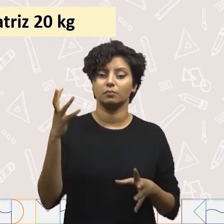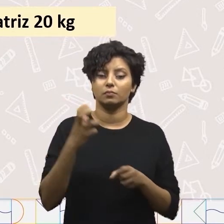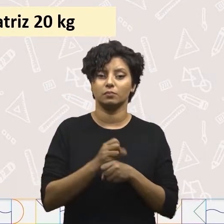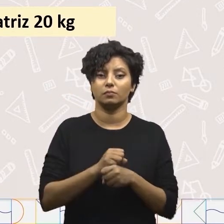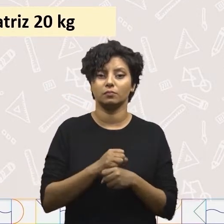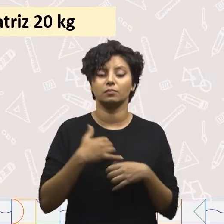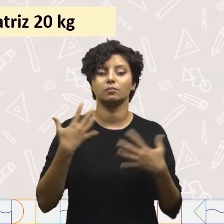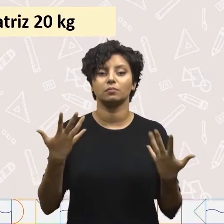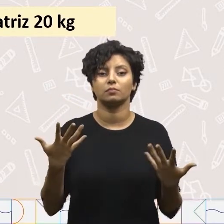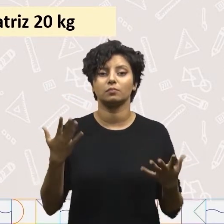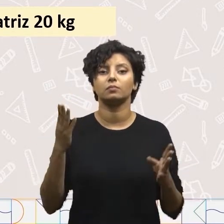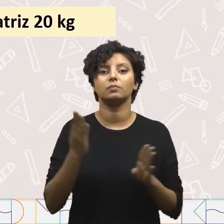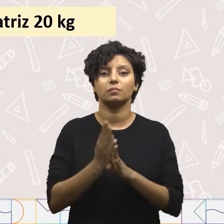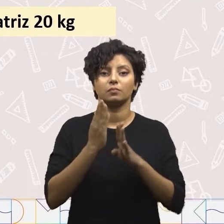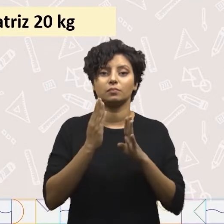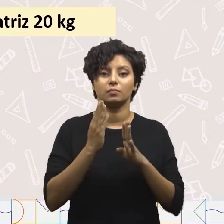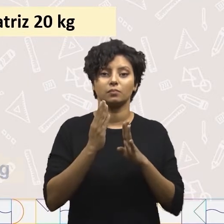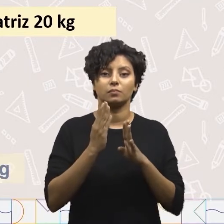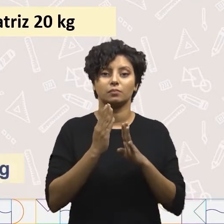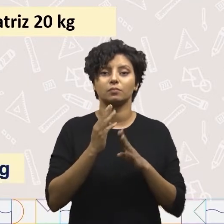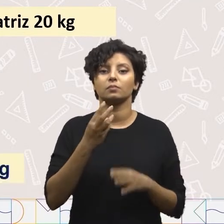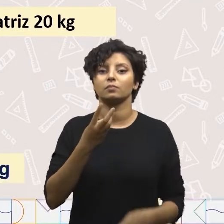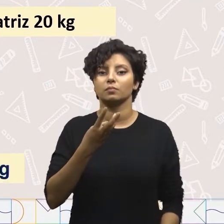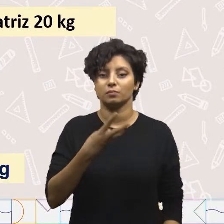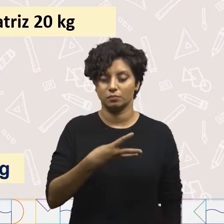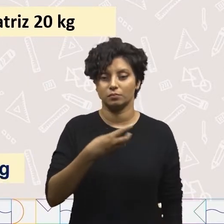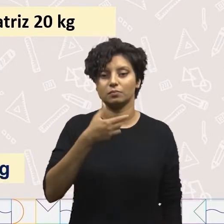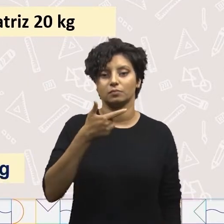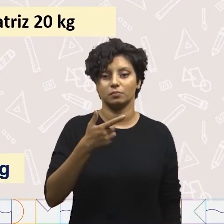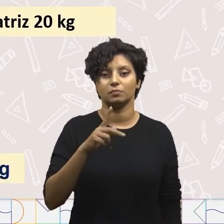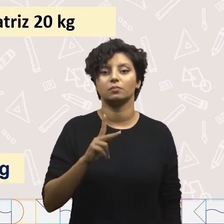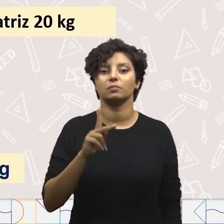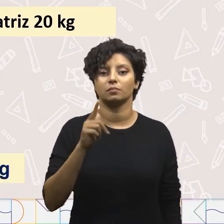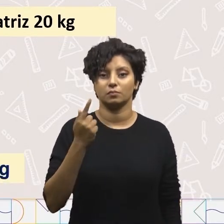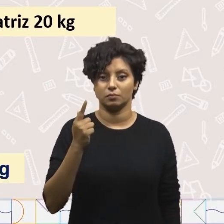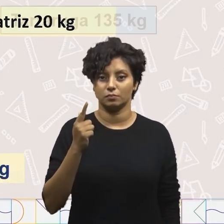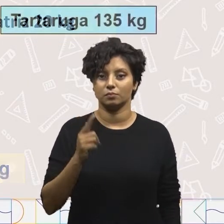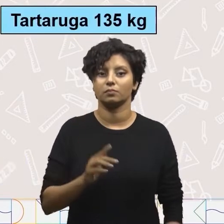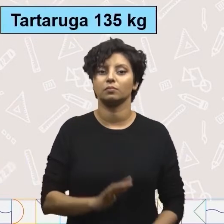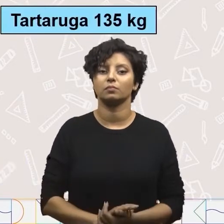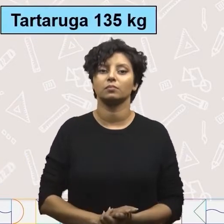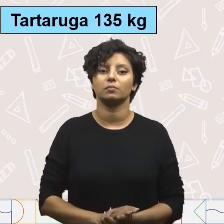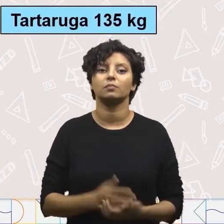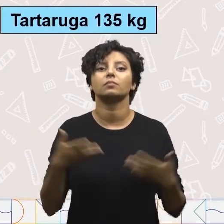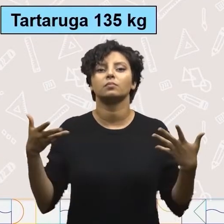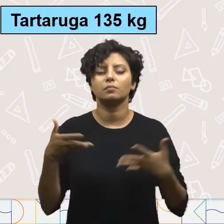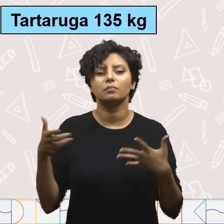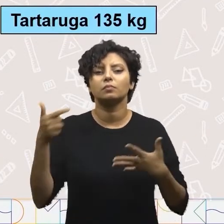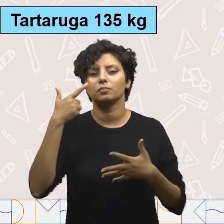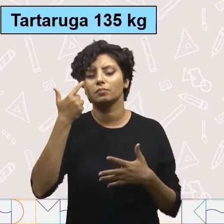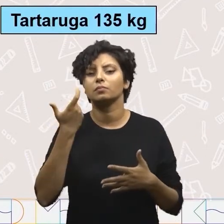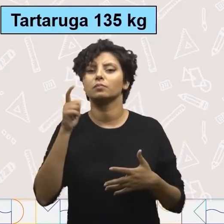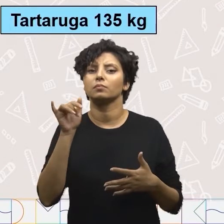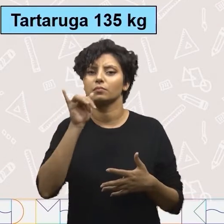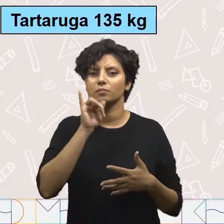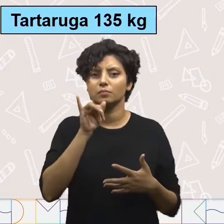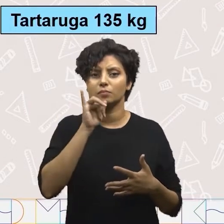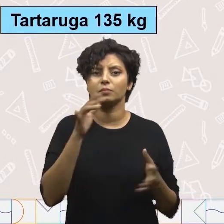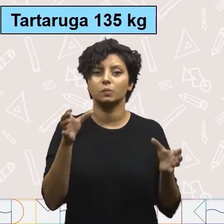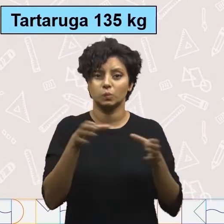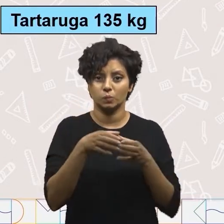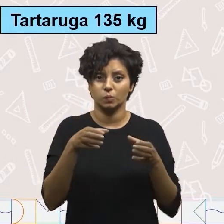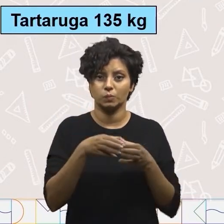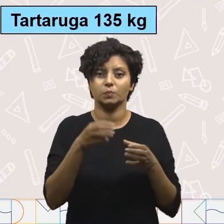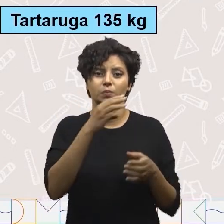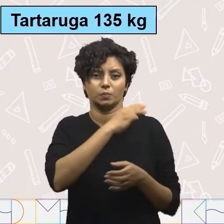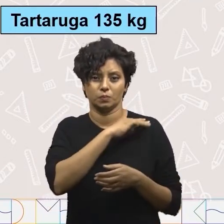peso dos dois, nós vamos ter 32 quilos. Vamos agora ver outro exemplo. A turma